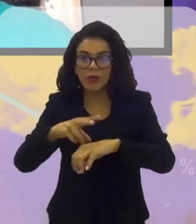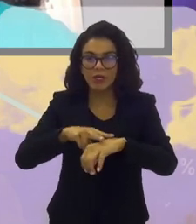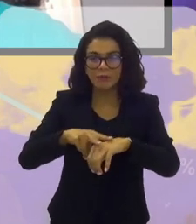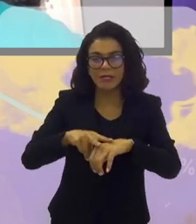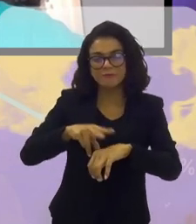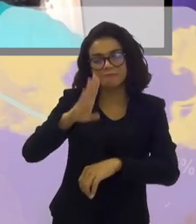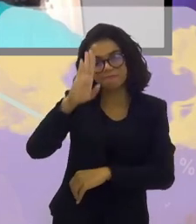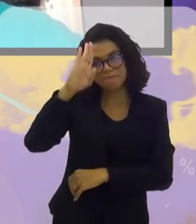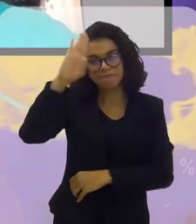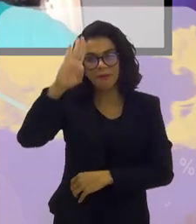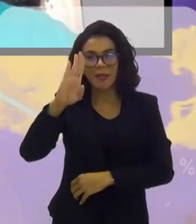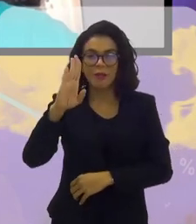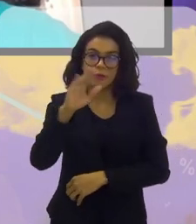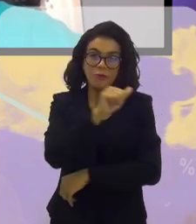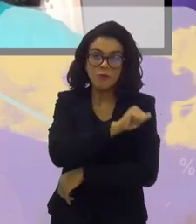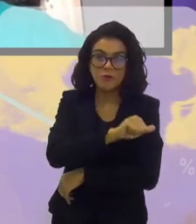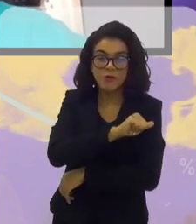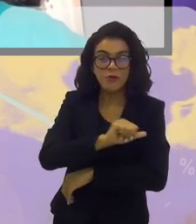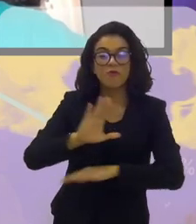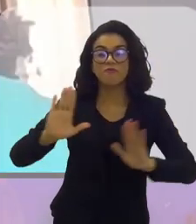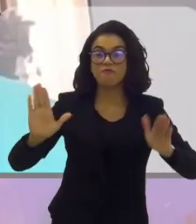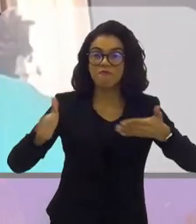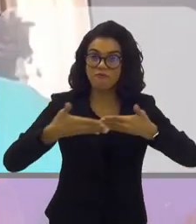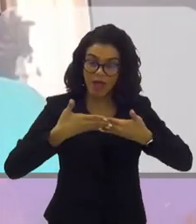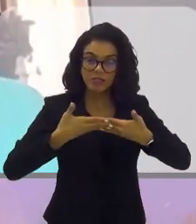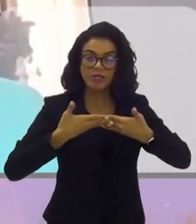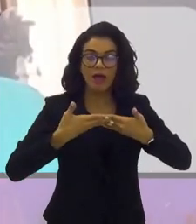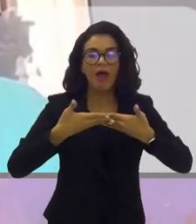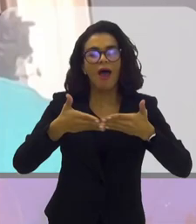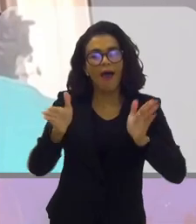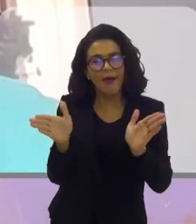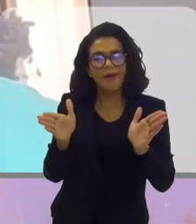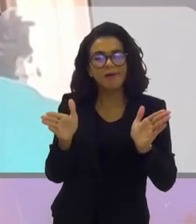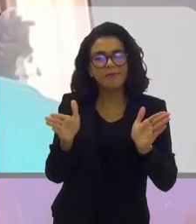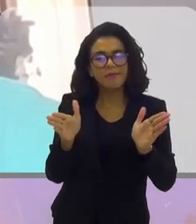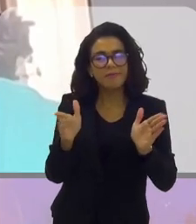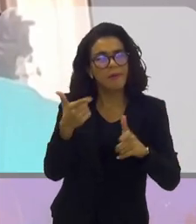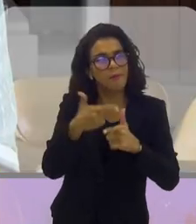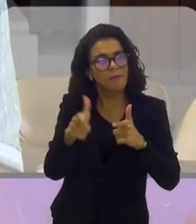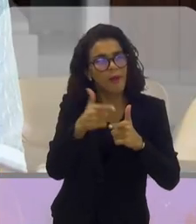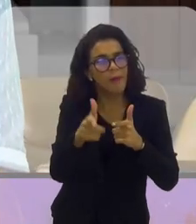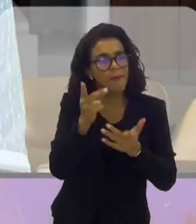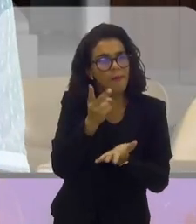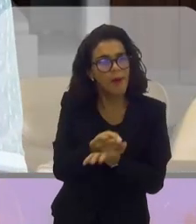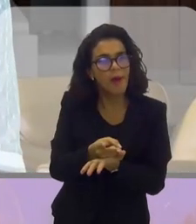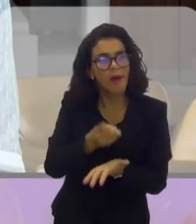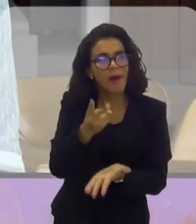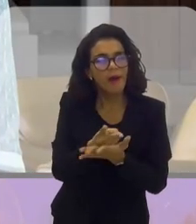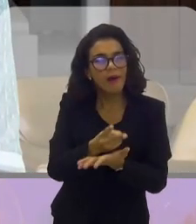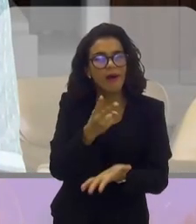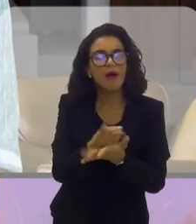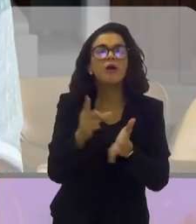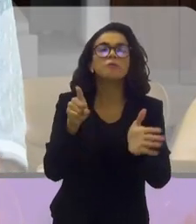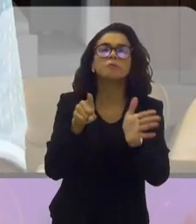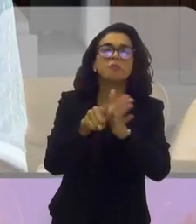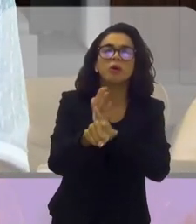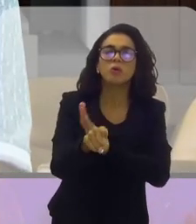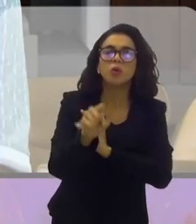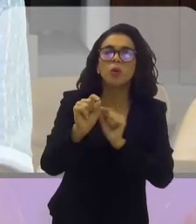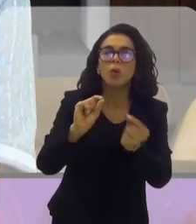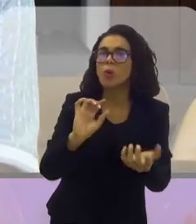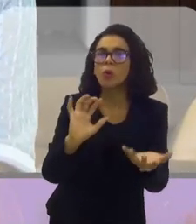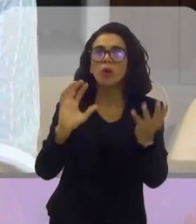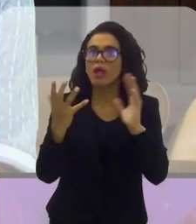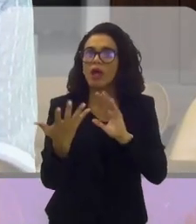no Rio de Janeiro, o Maracanã fecha de novo, reabre, mas o problema persiste. Eu pergunto para você, o que